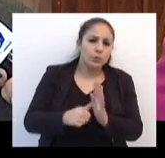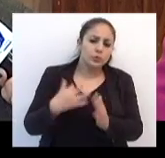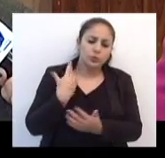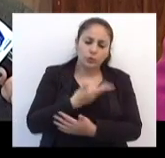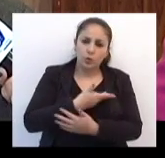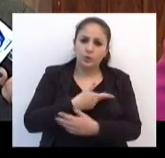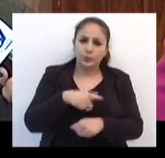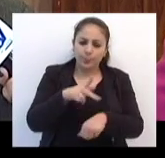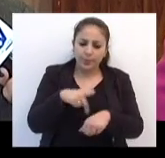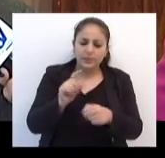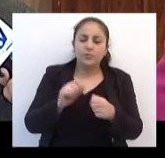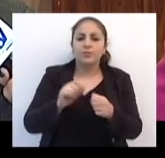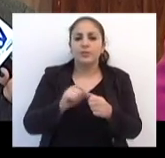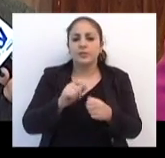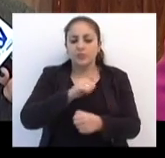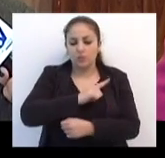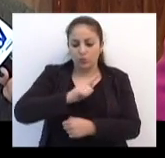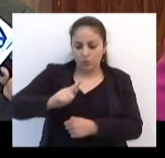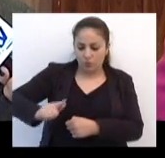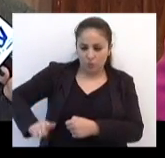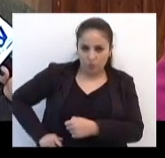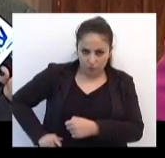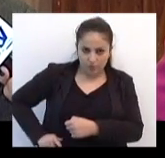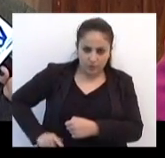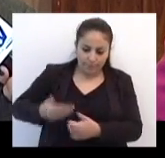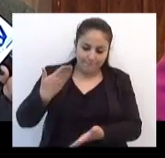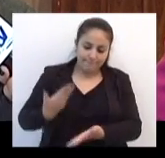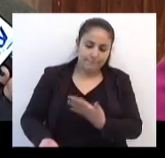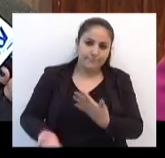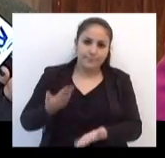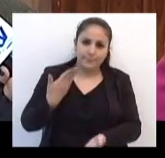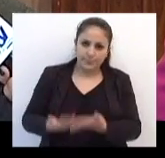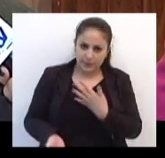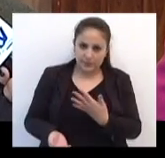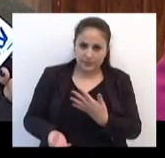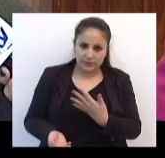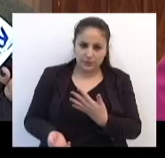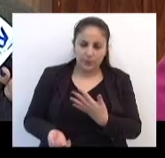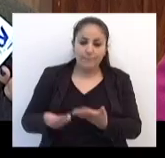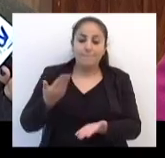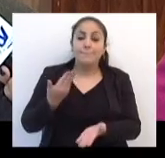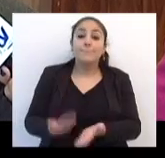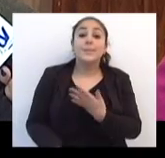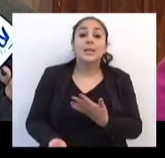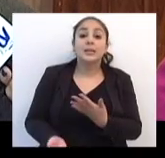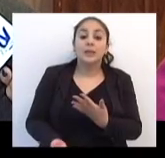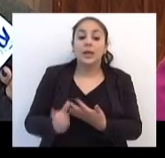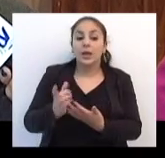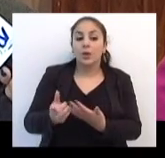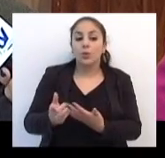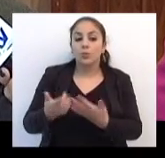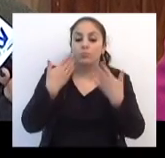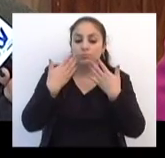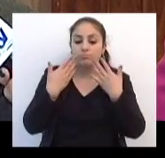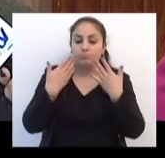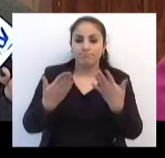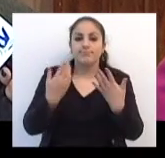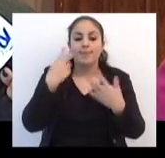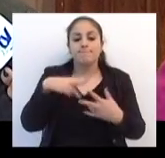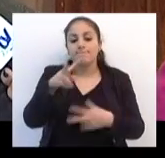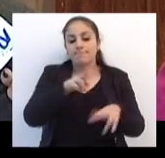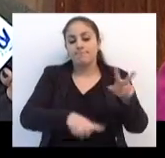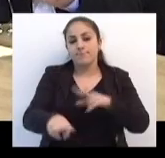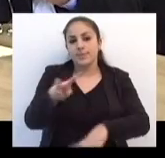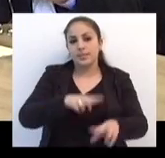fez com que o governo perdeu, vereador Isamar, perdeu o crédito perante a